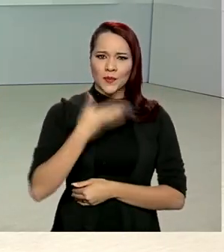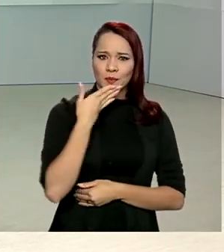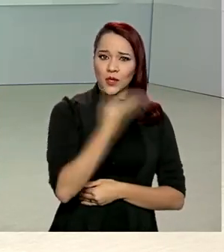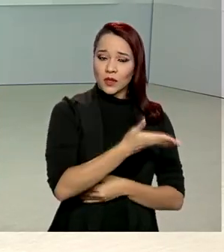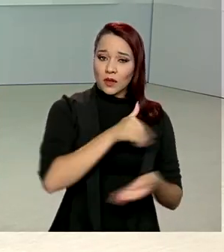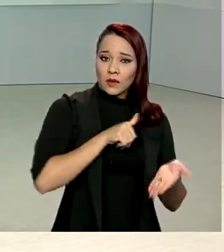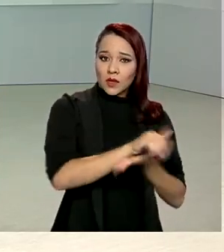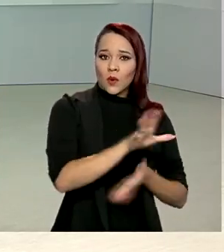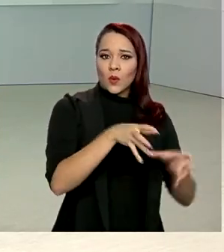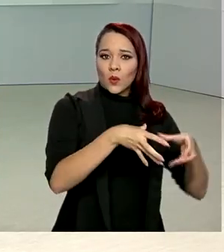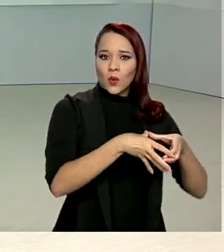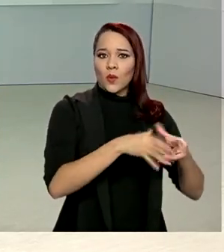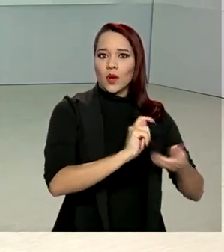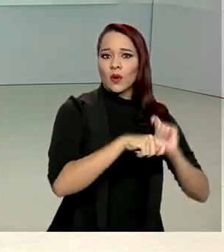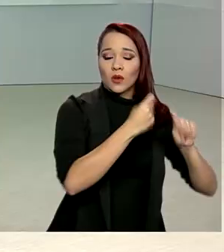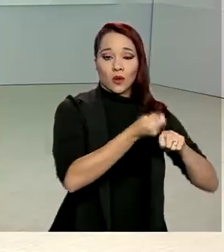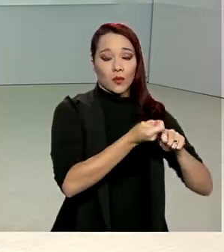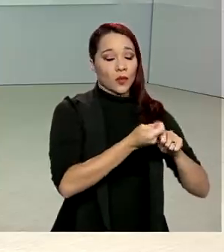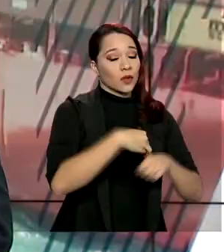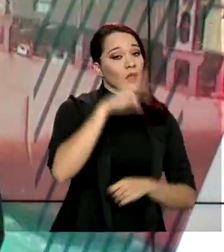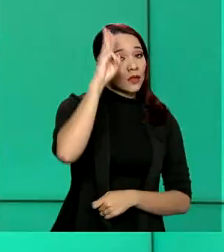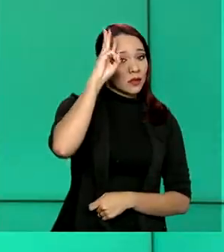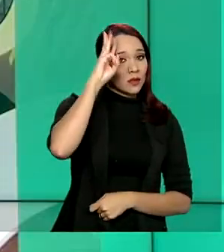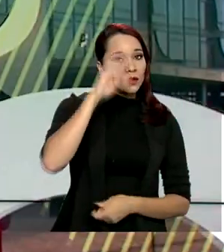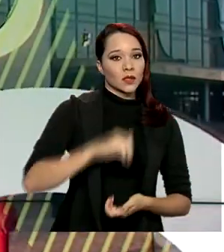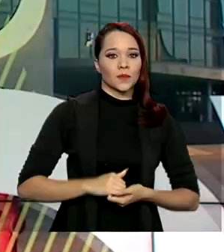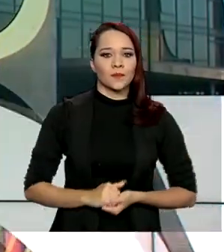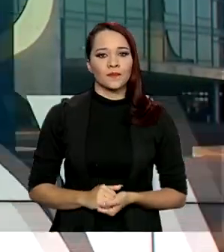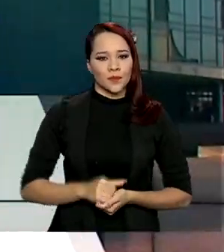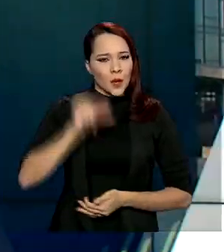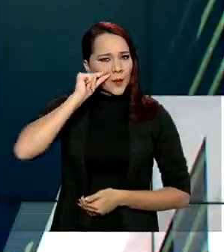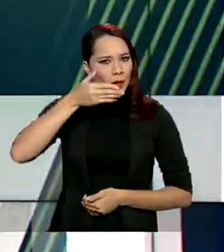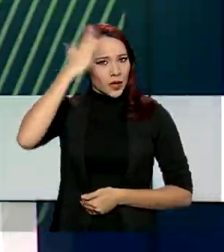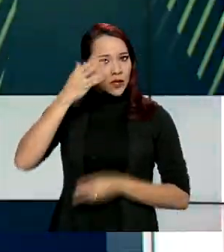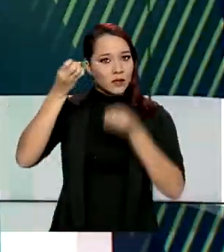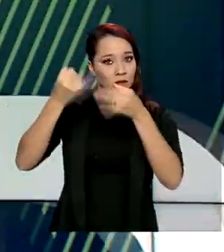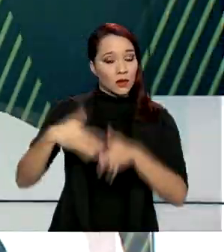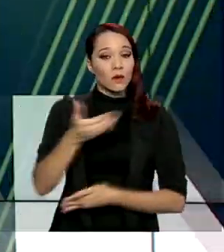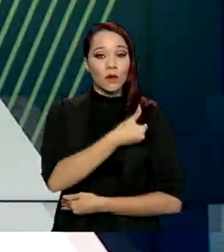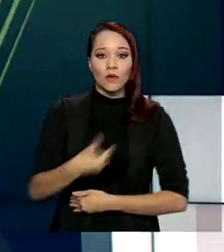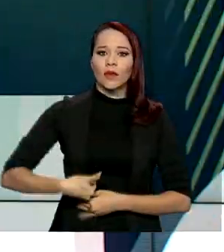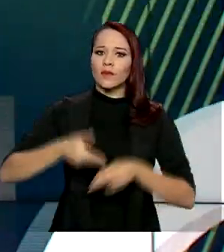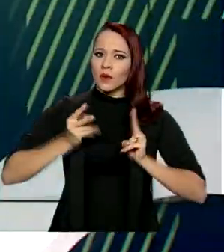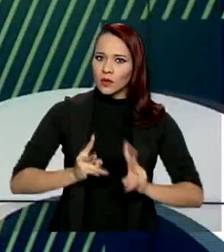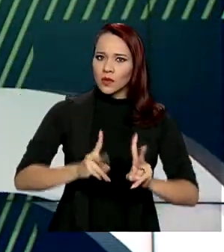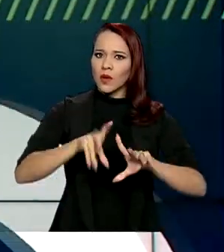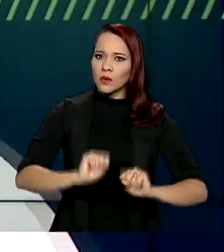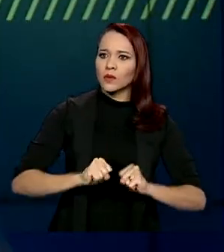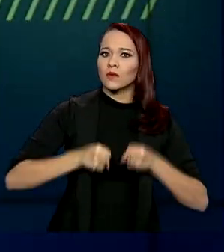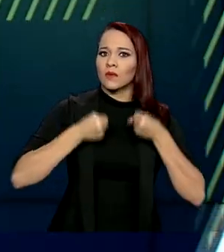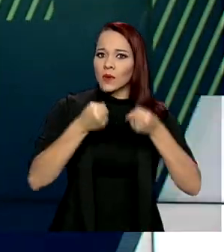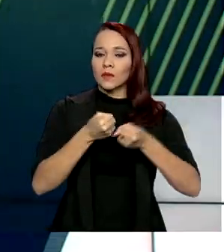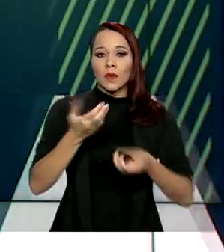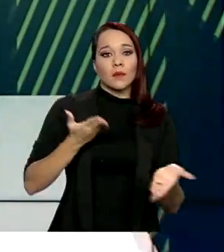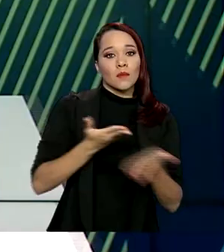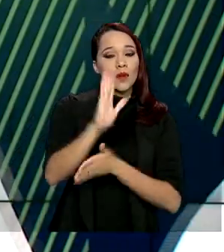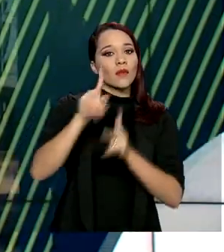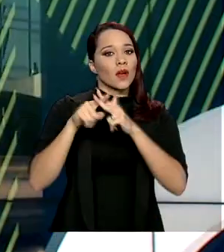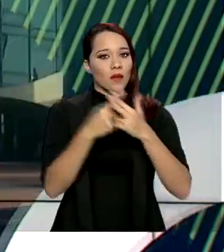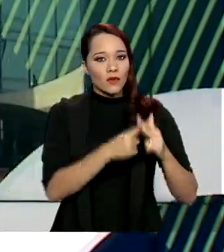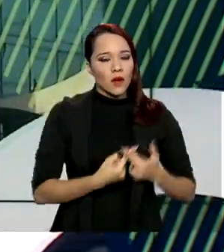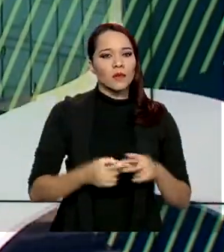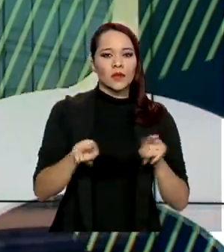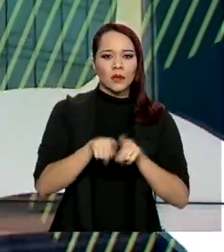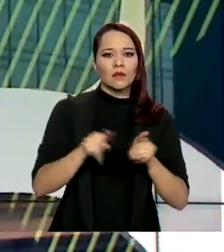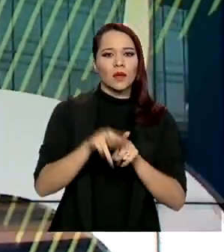demissão da equipe econômica nesta terça-feira. Guedes afirmou que o governo vai continuar se empenhando para aprovar reformas e